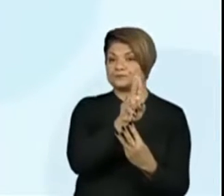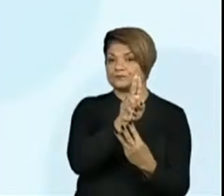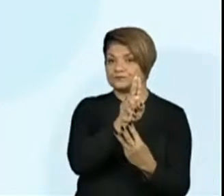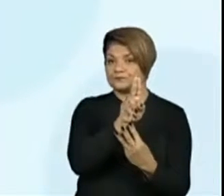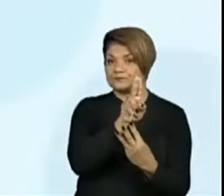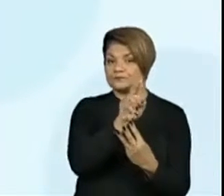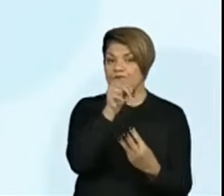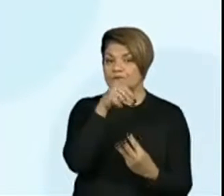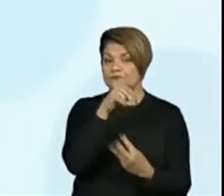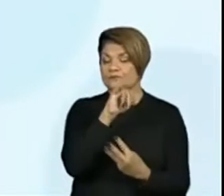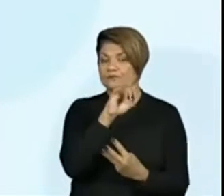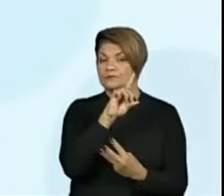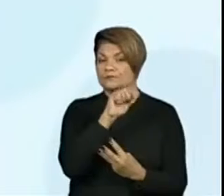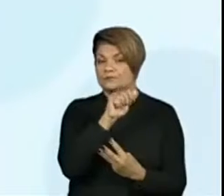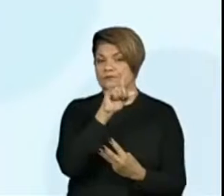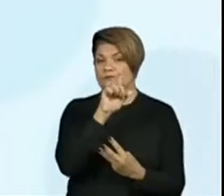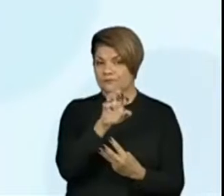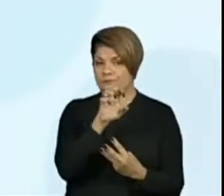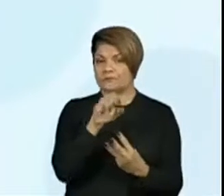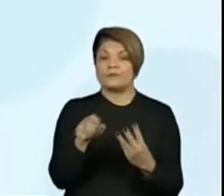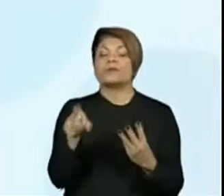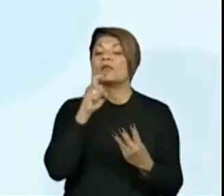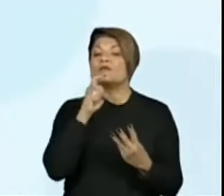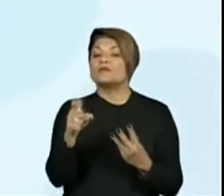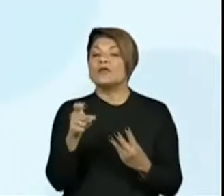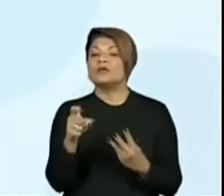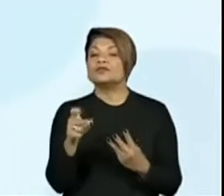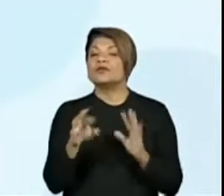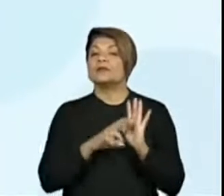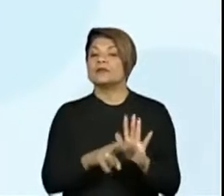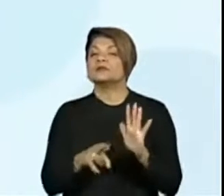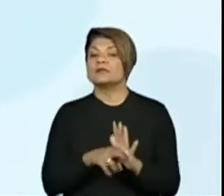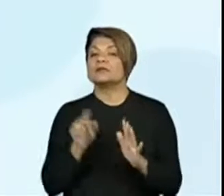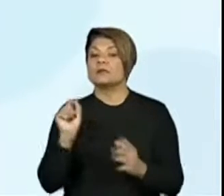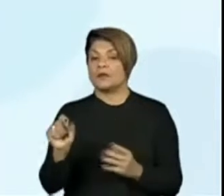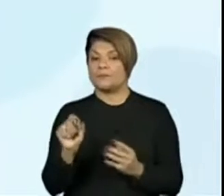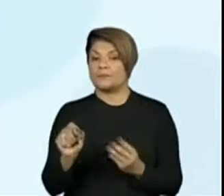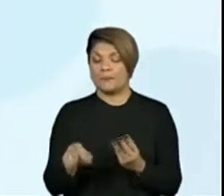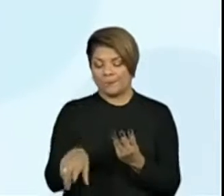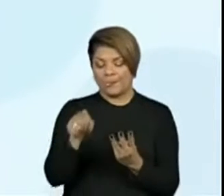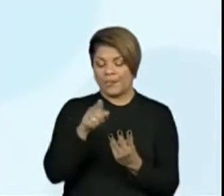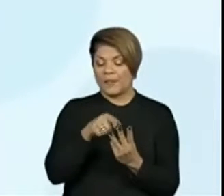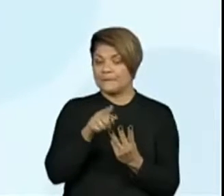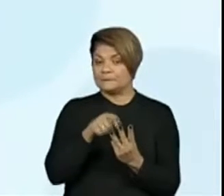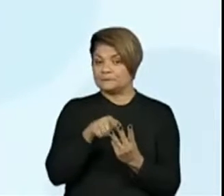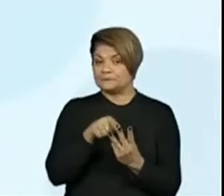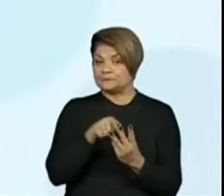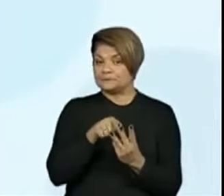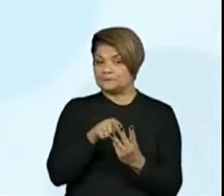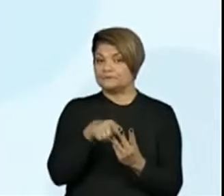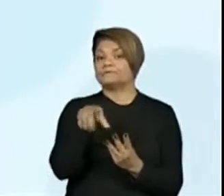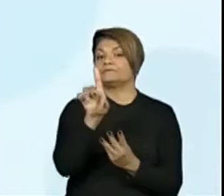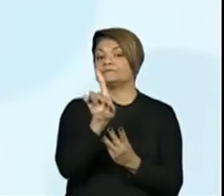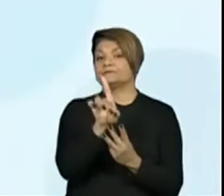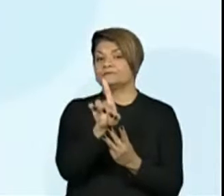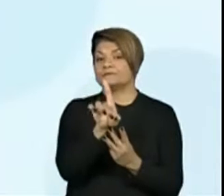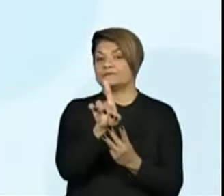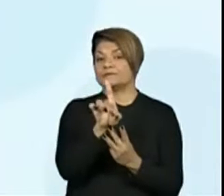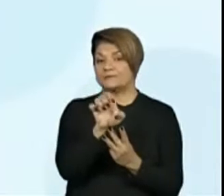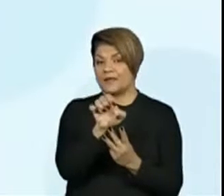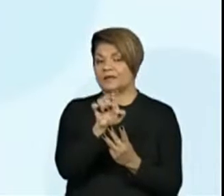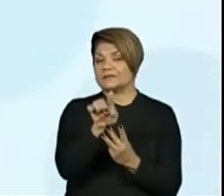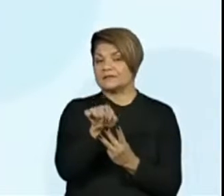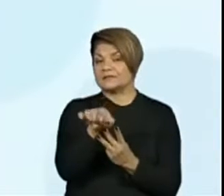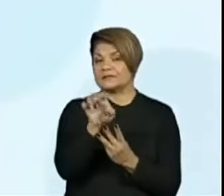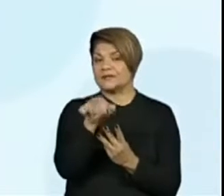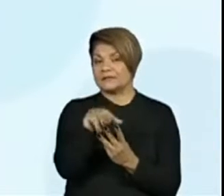representam as unidades, a verde representa o quê, professora Genô? As verdes, elas já representam ali a dezena. Pode